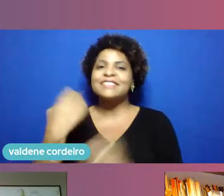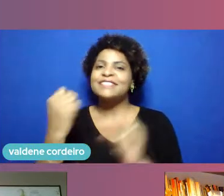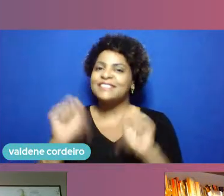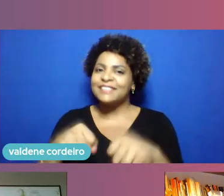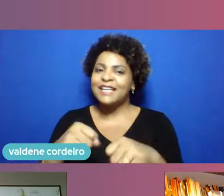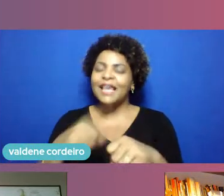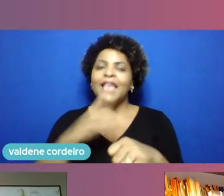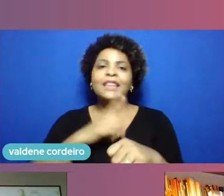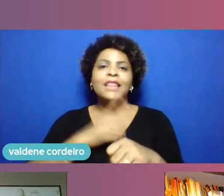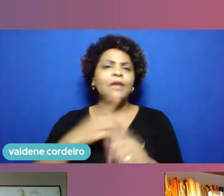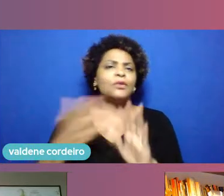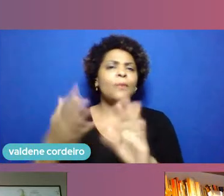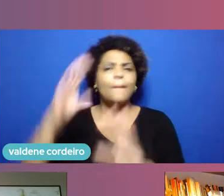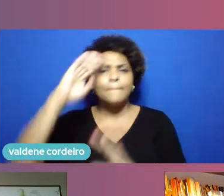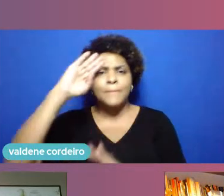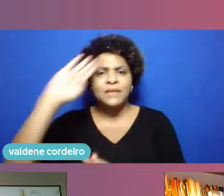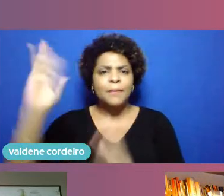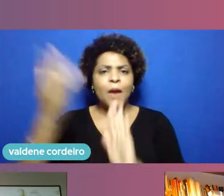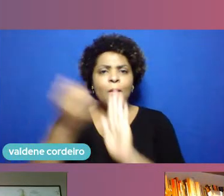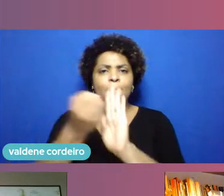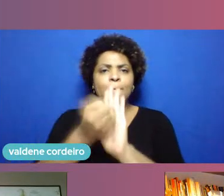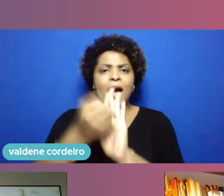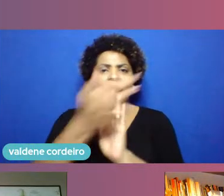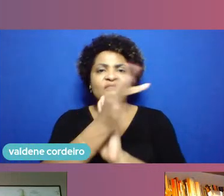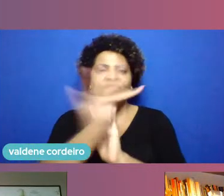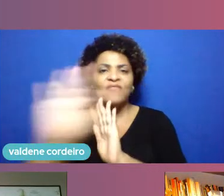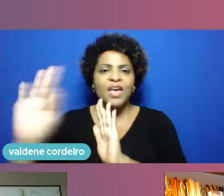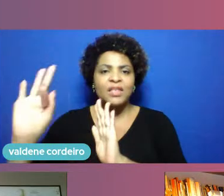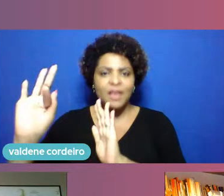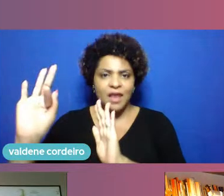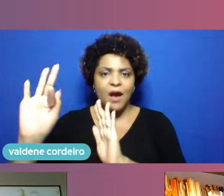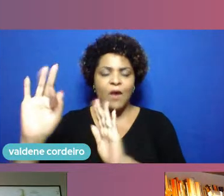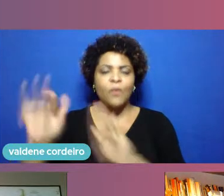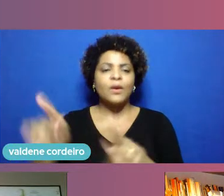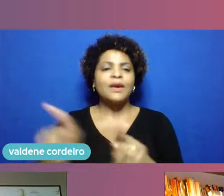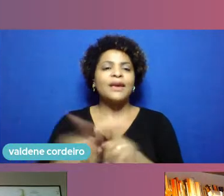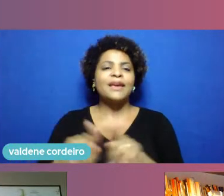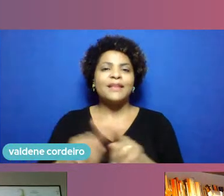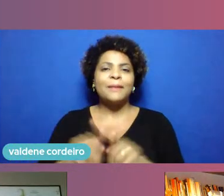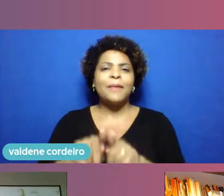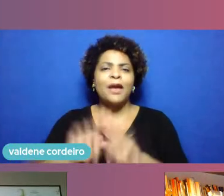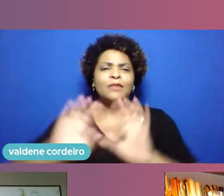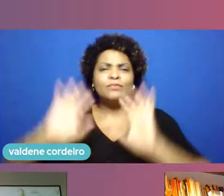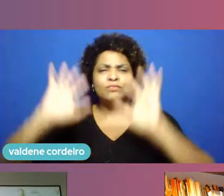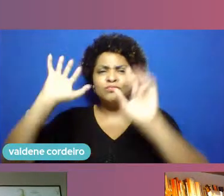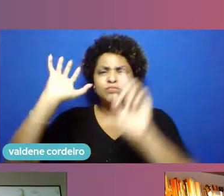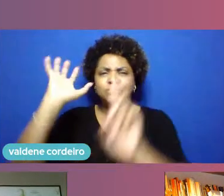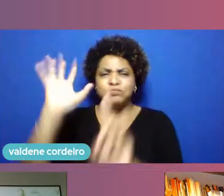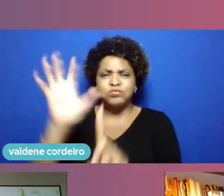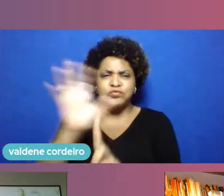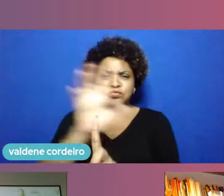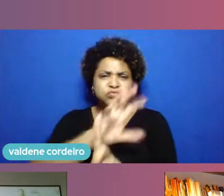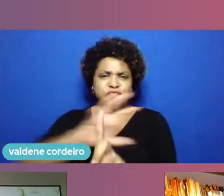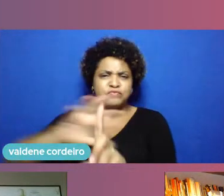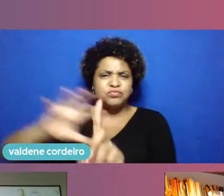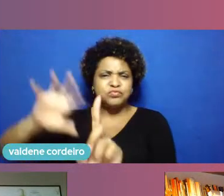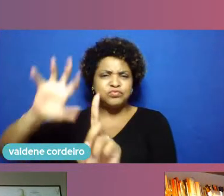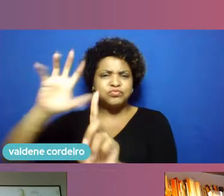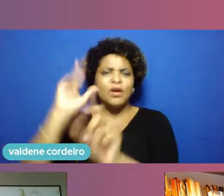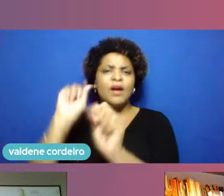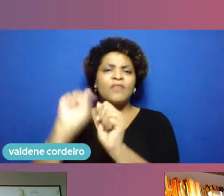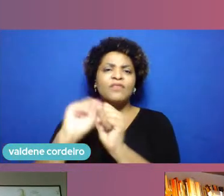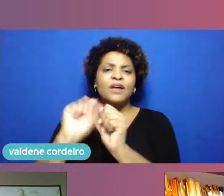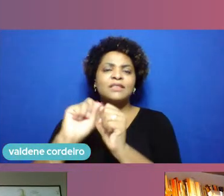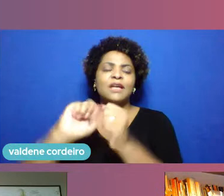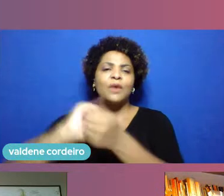com mais algum incremento aqui local, uma frevalização, como a gente costuma dizer, na adaptação ao nosso clima aqui, à nossa música.